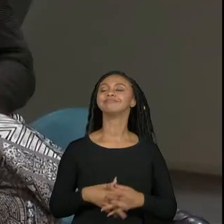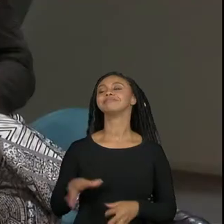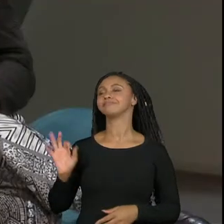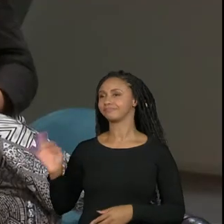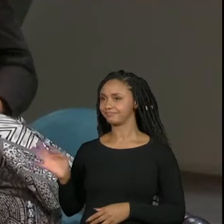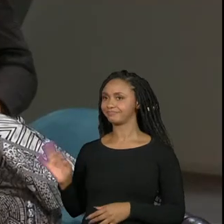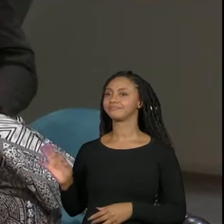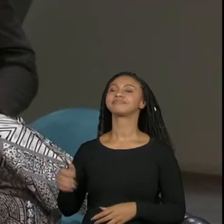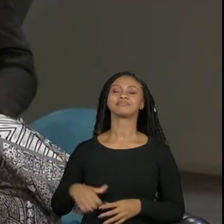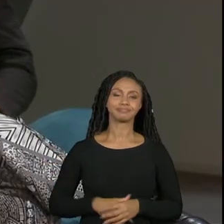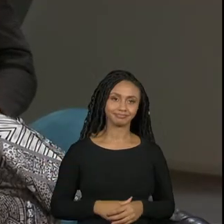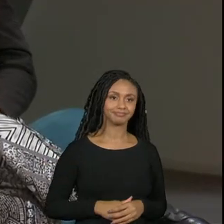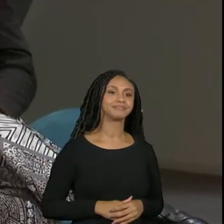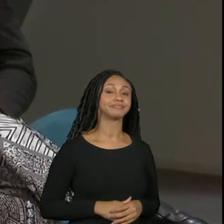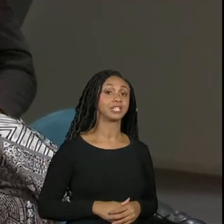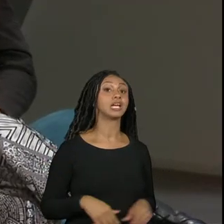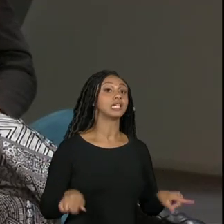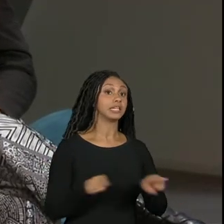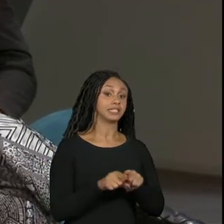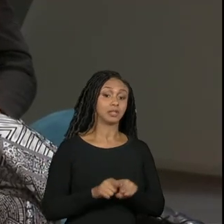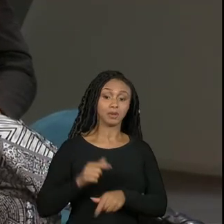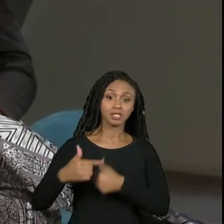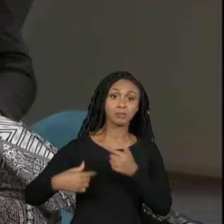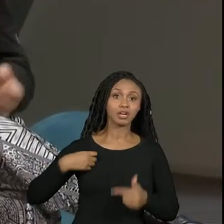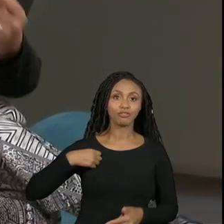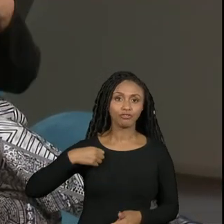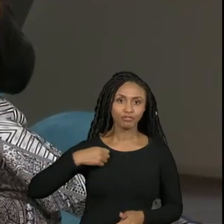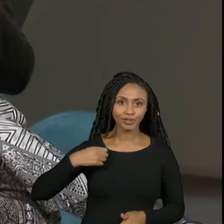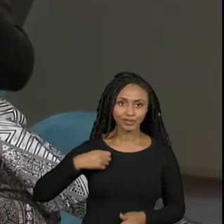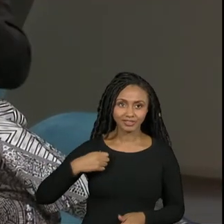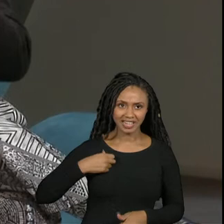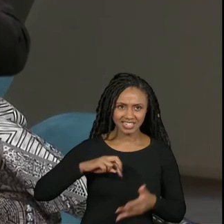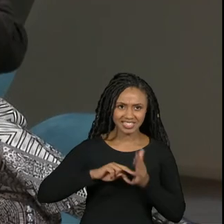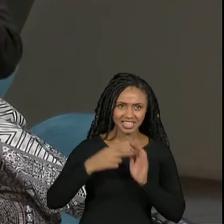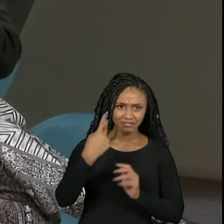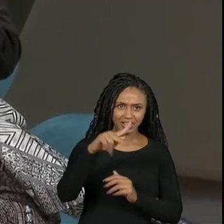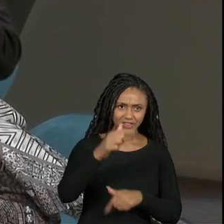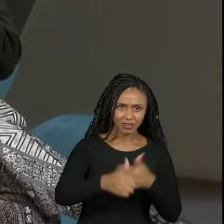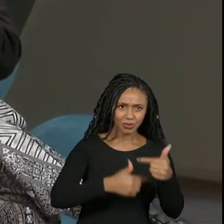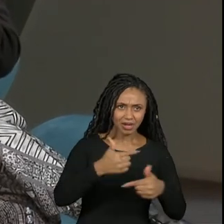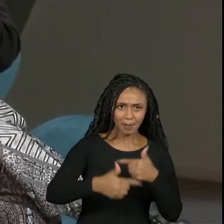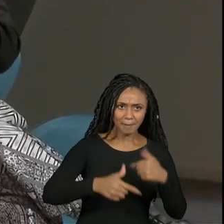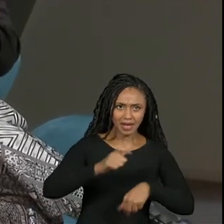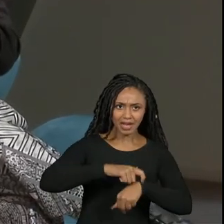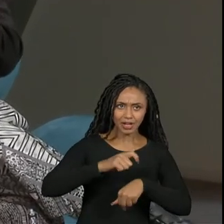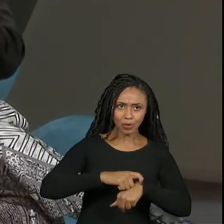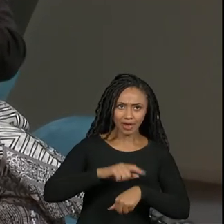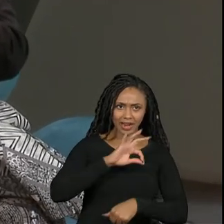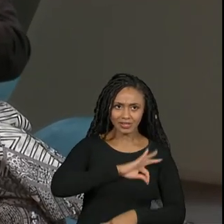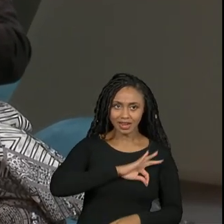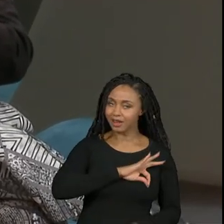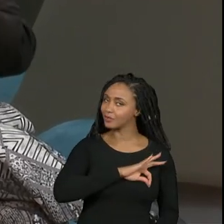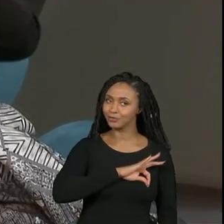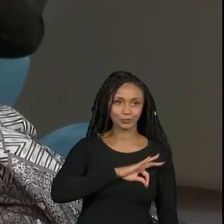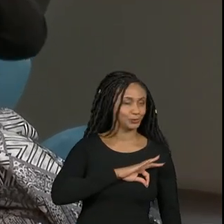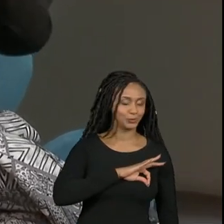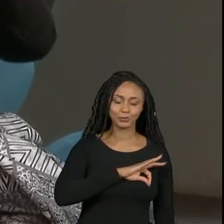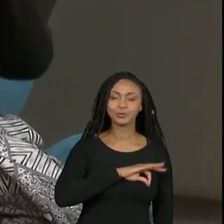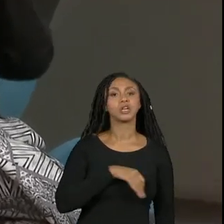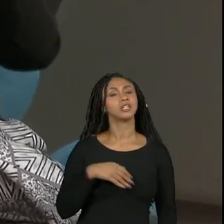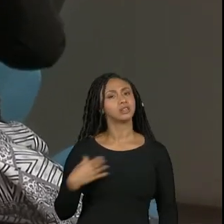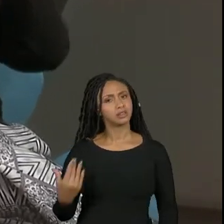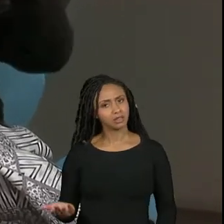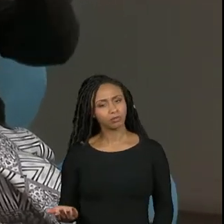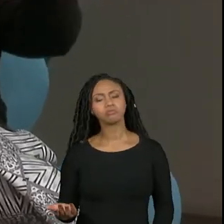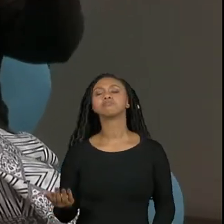e o trabalho voluntário também não é aquele que você faz no seu horário de trabalho remuneradamente então assim faço